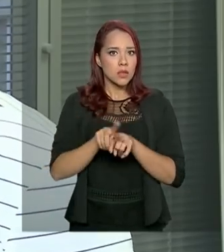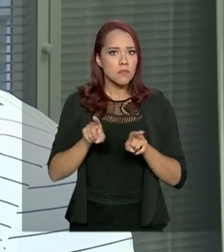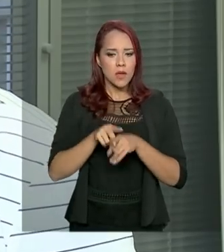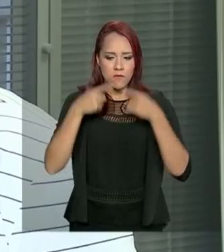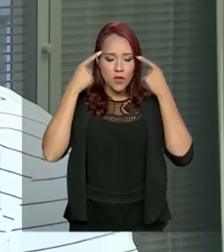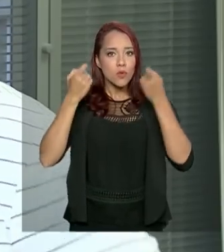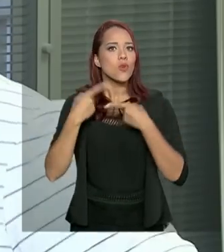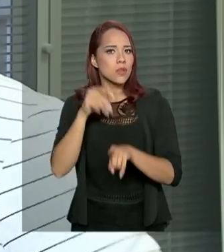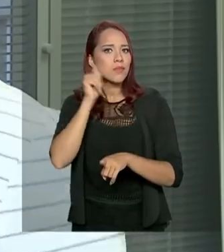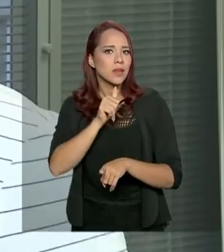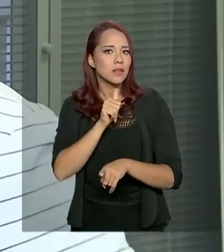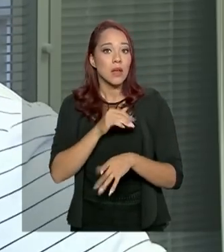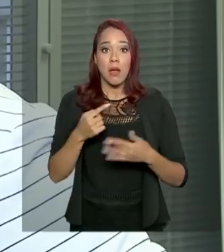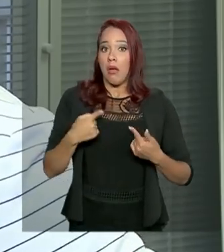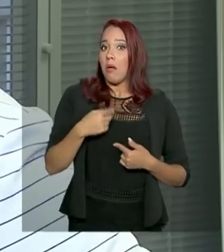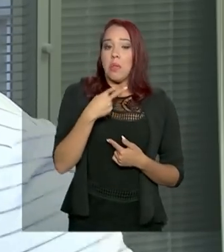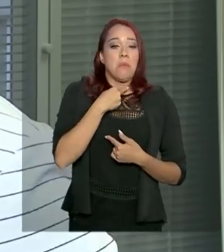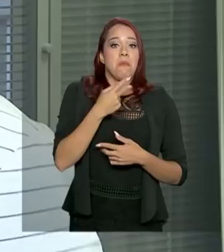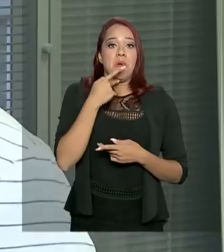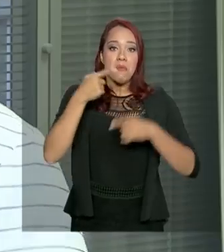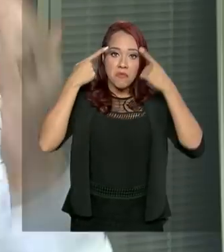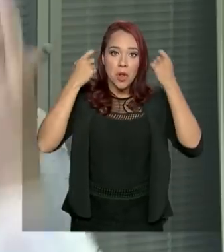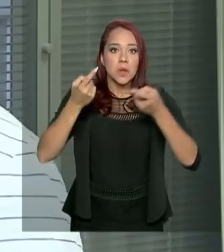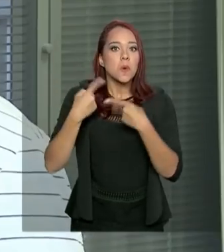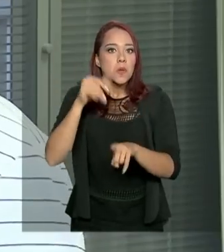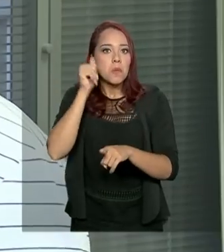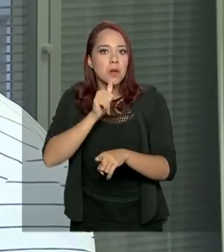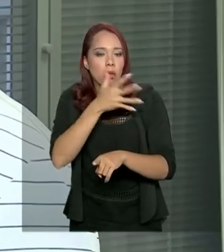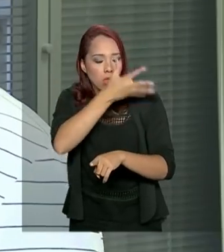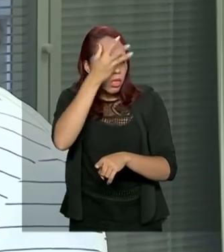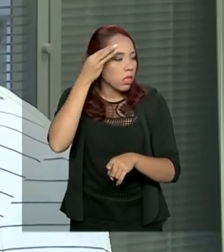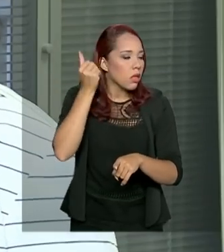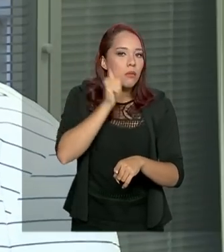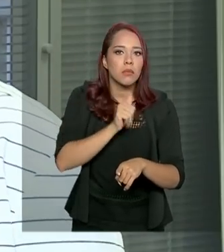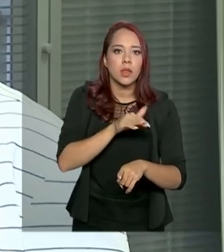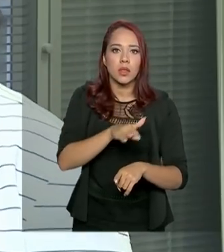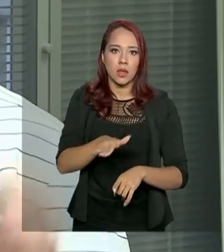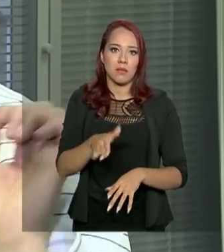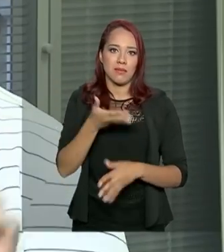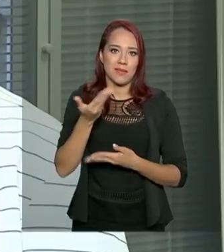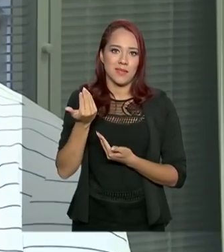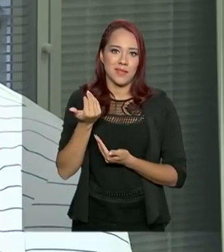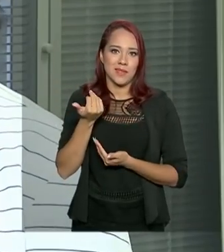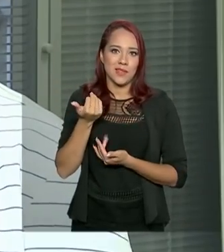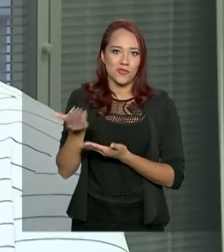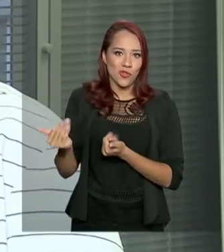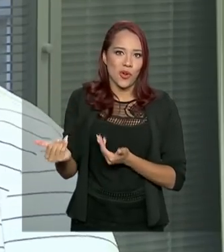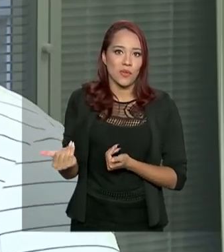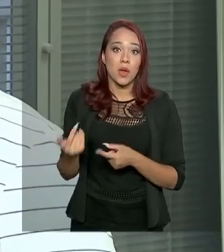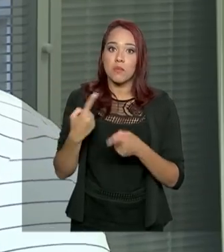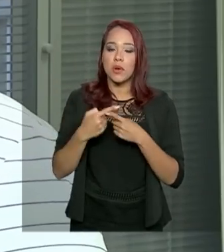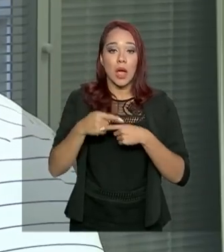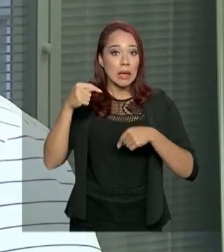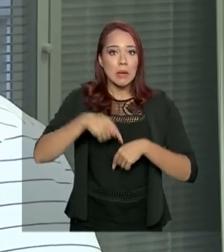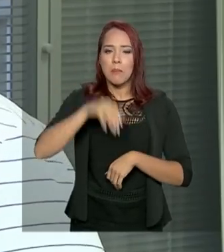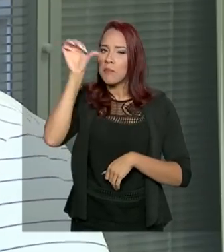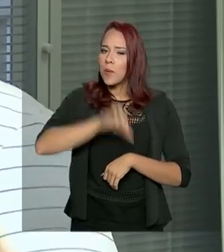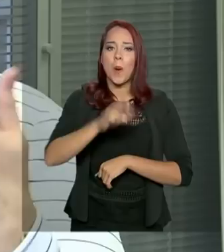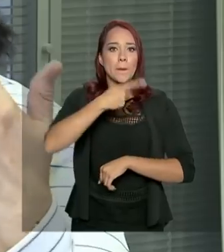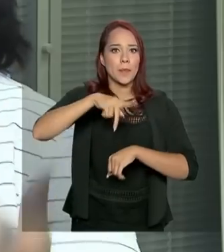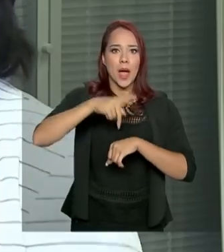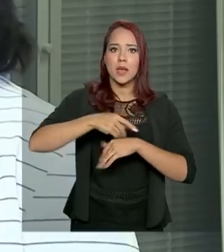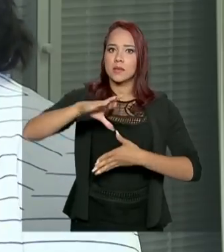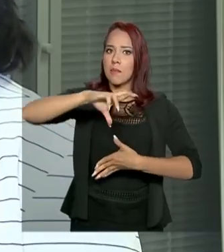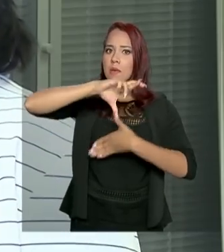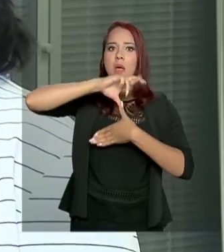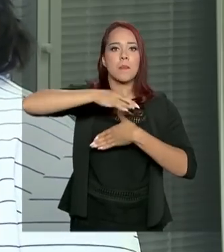contra a menina. Eu não posso falar de violência contra a mulher sem esquecer a menina. Infelizmente, ainda somos o pior país da América do Sul